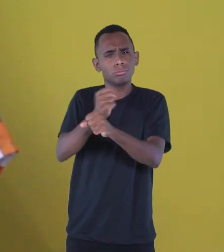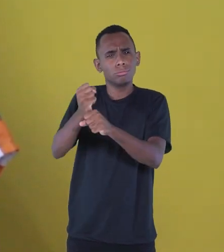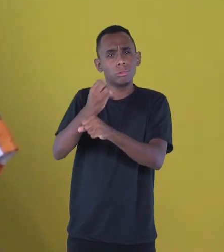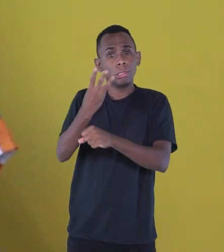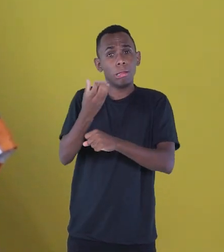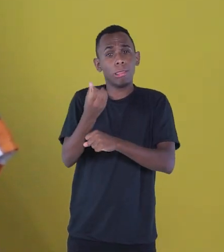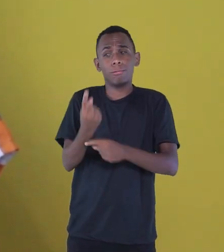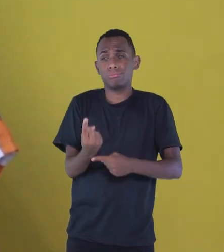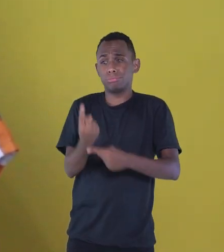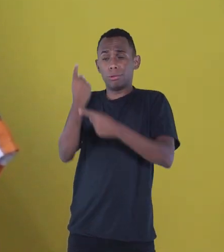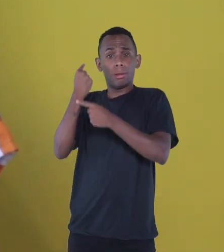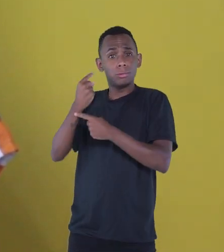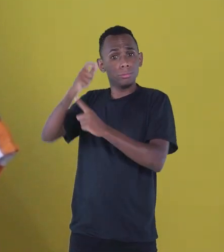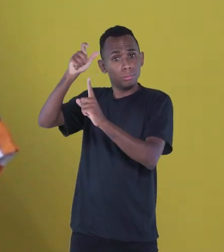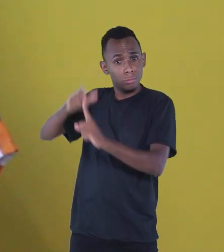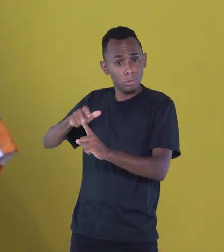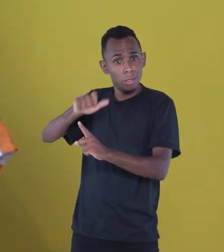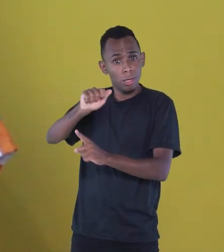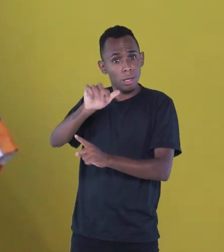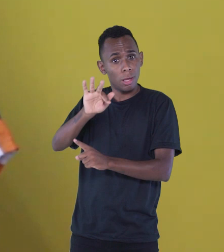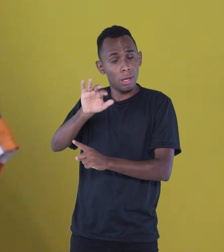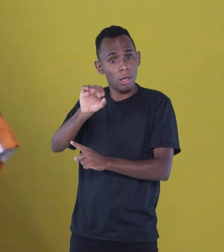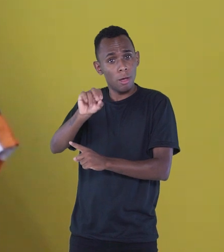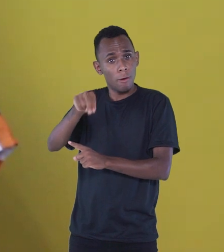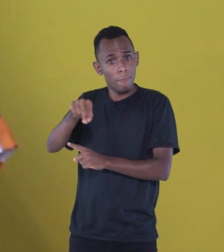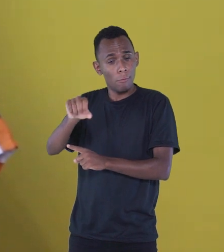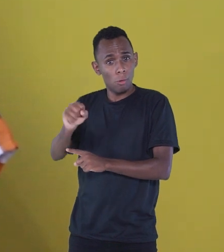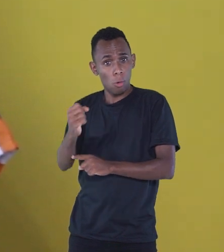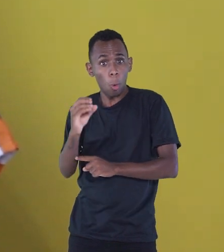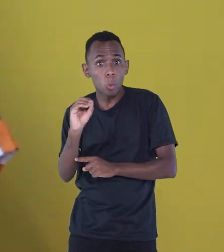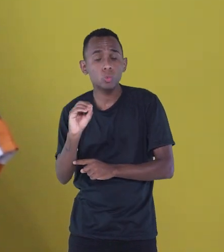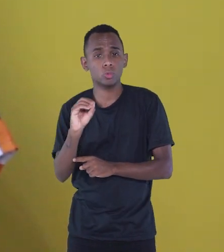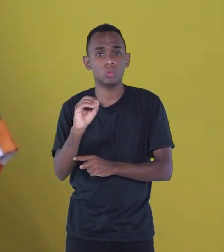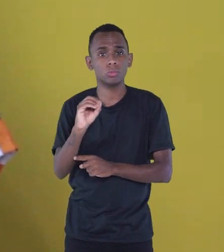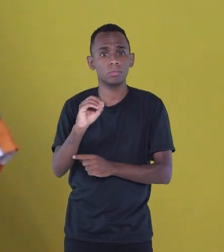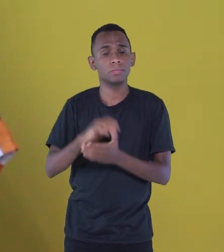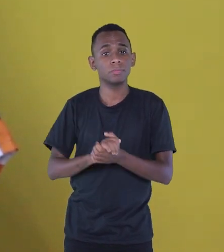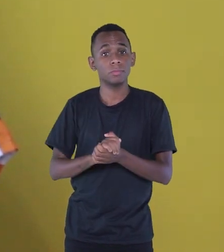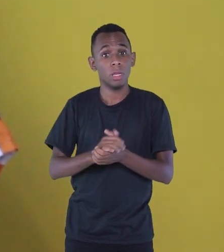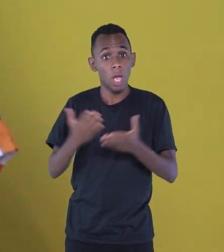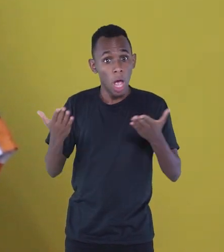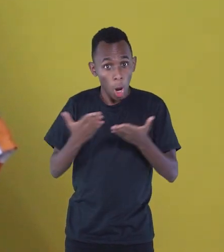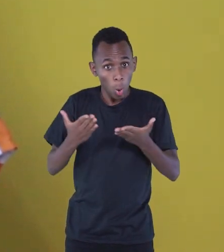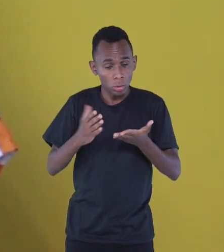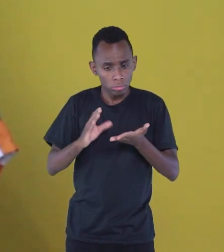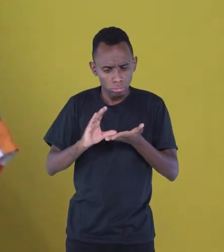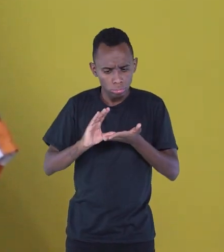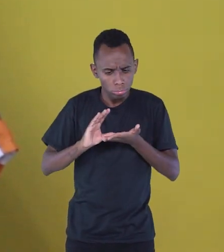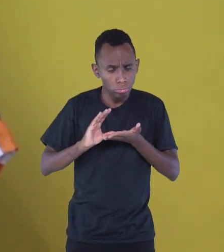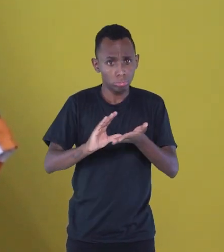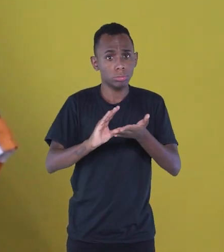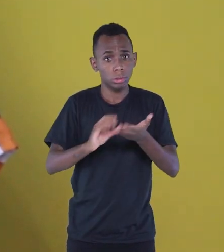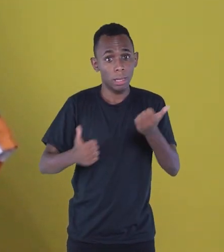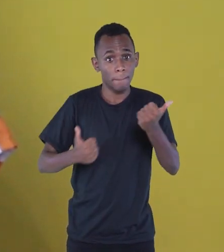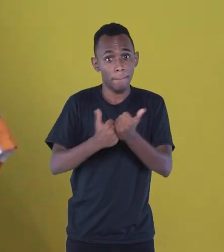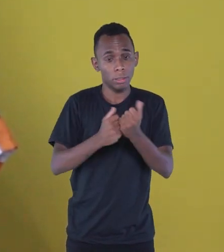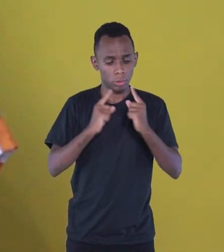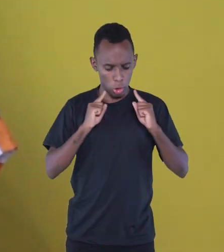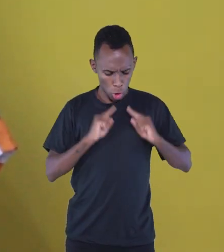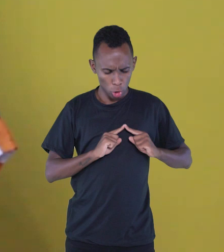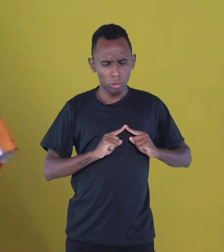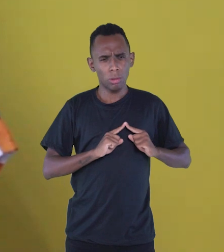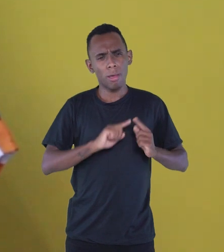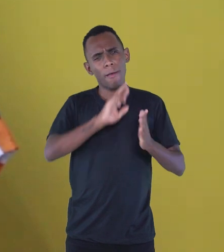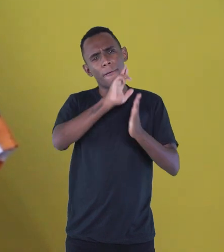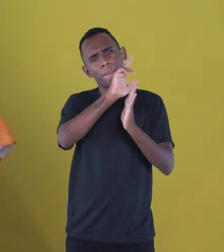anos pelo jornalista Afonso Borges. Essa edição do Sempre um Papo é patrocinada pela Gerdau, a gente está realizando uma